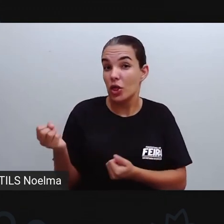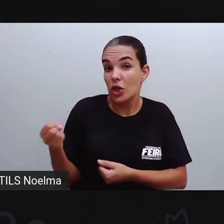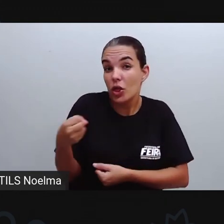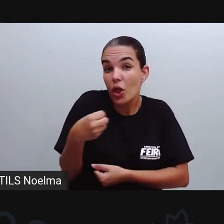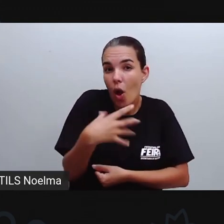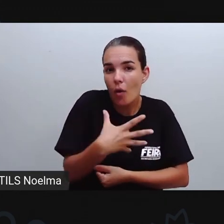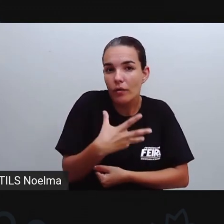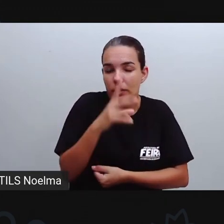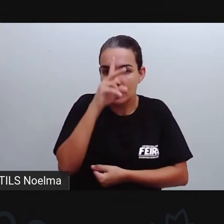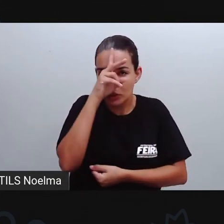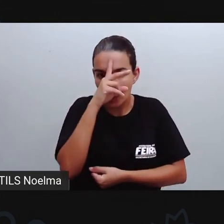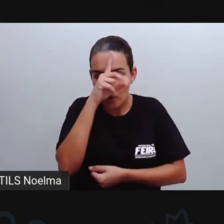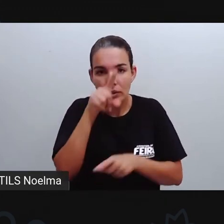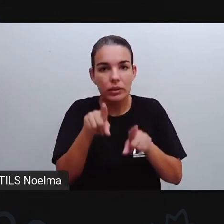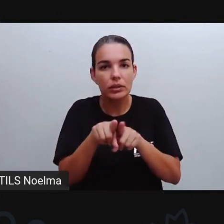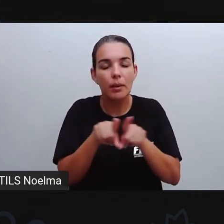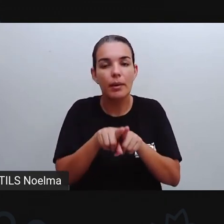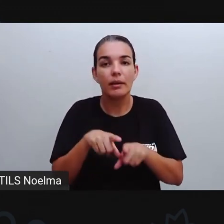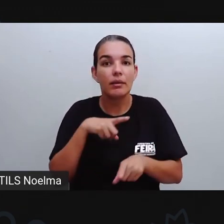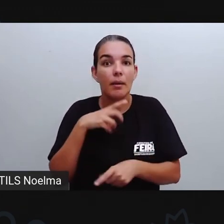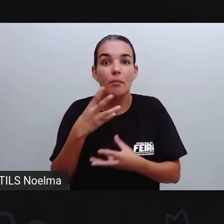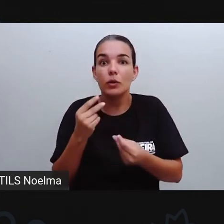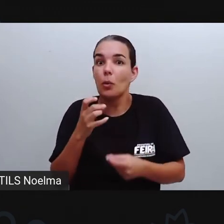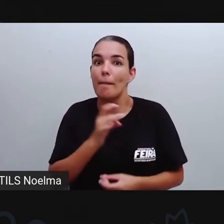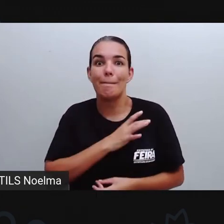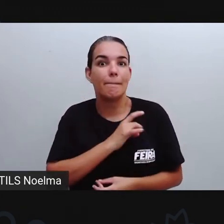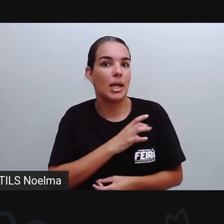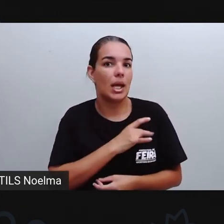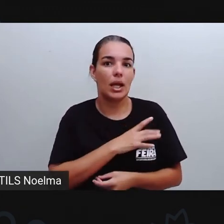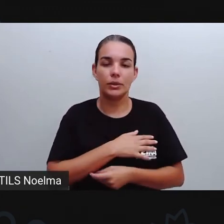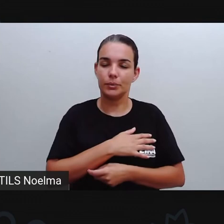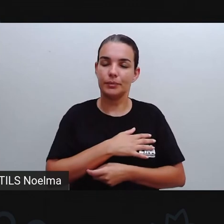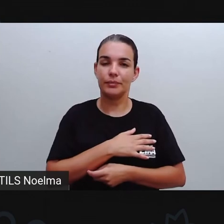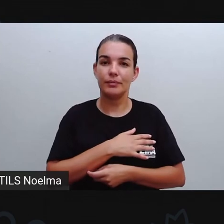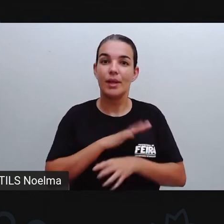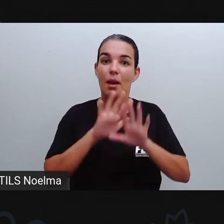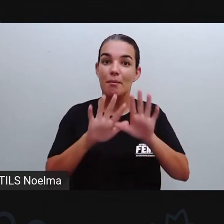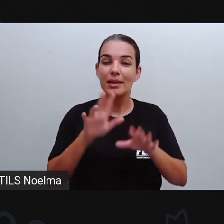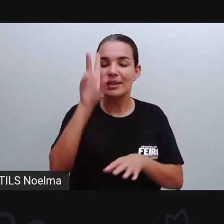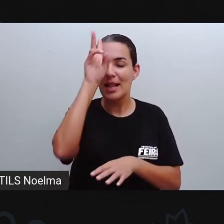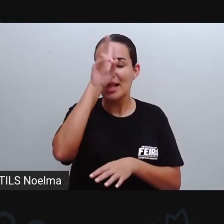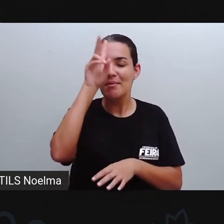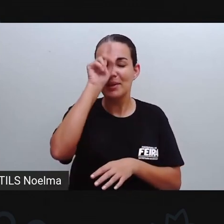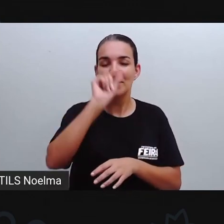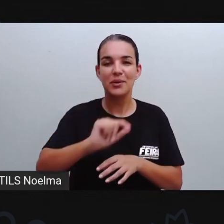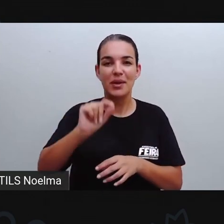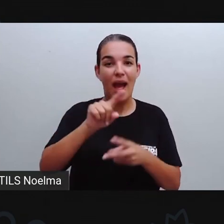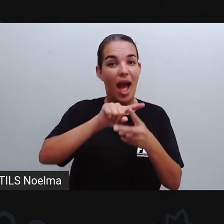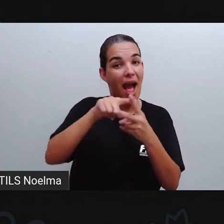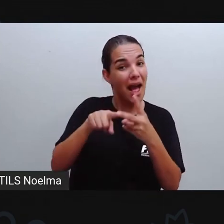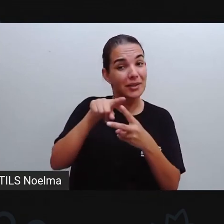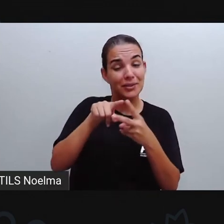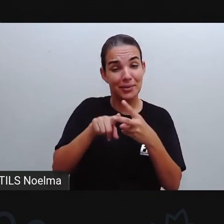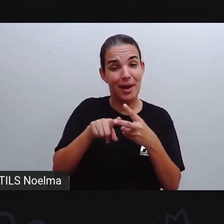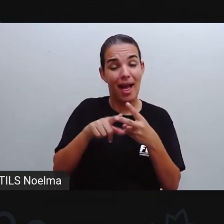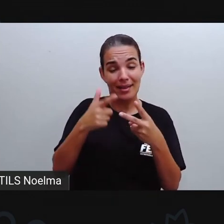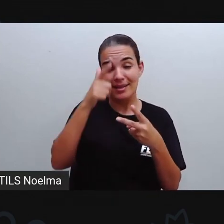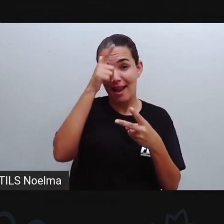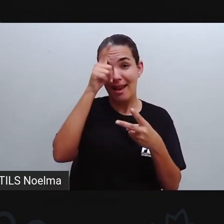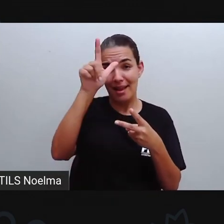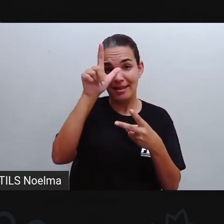ambas, tanto as lendas urbanas Como as lendas folclóricas Elas tentam explicar acontecimentos